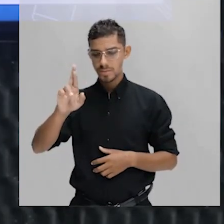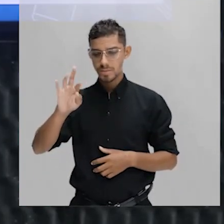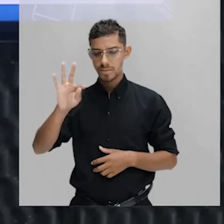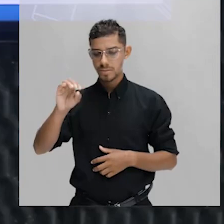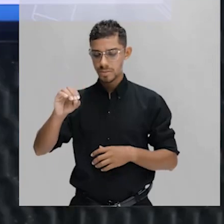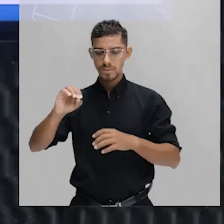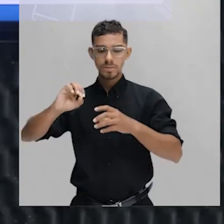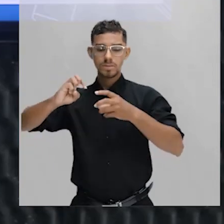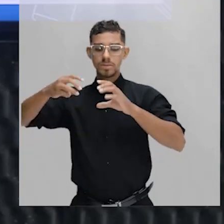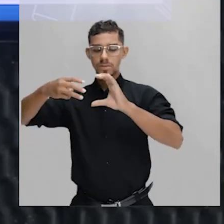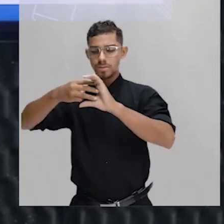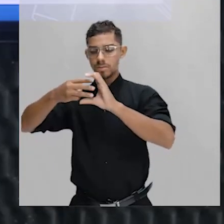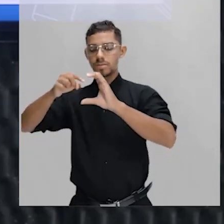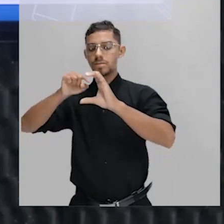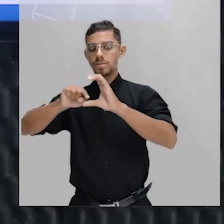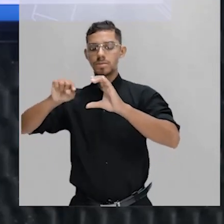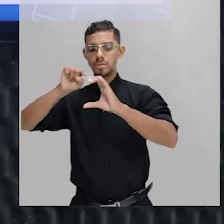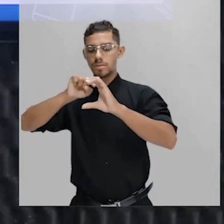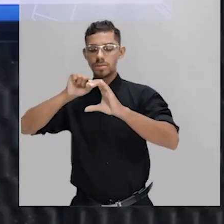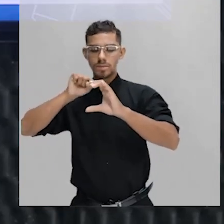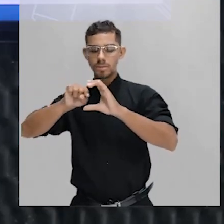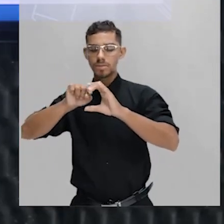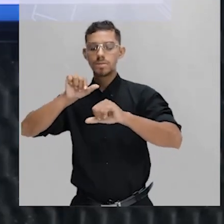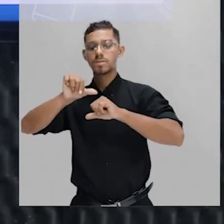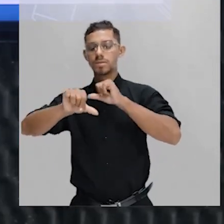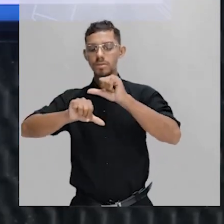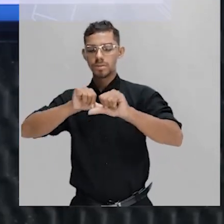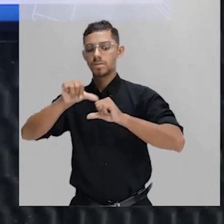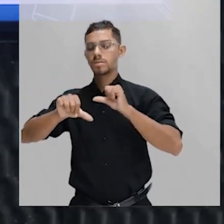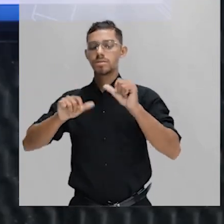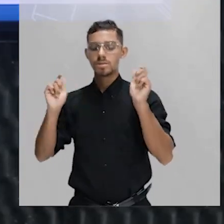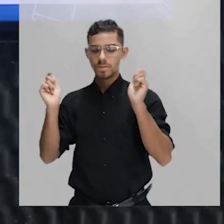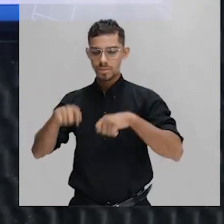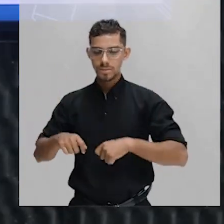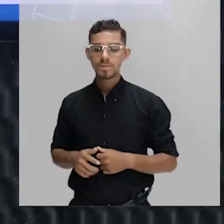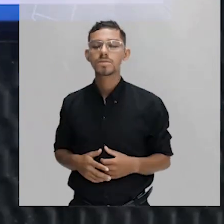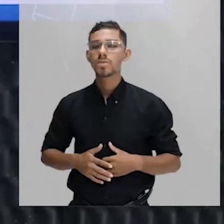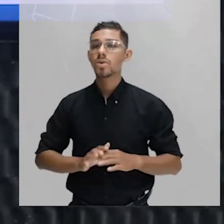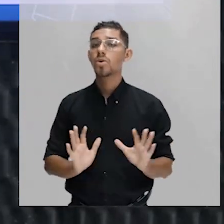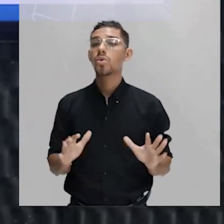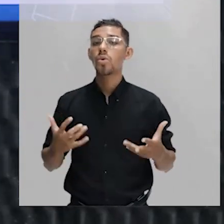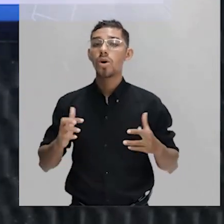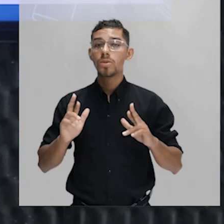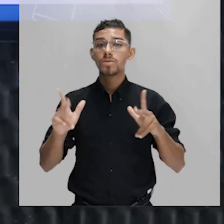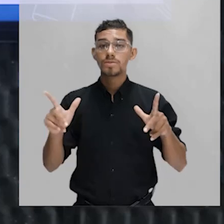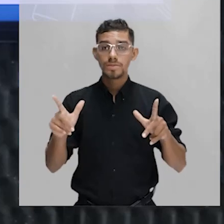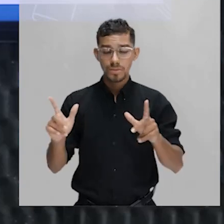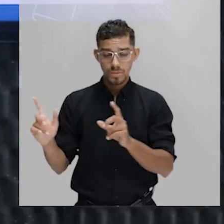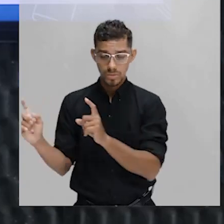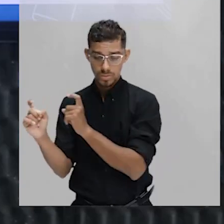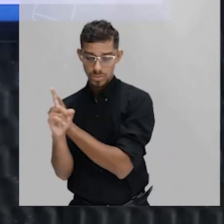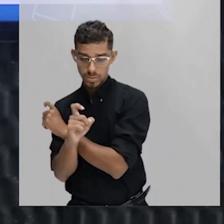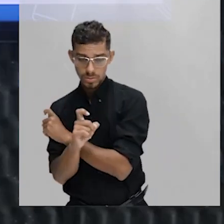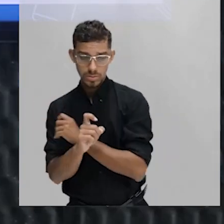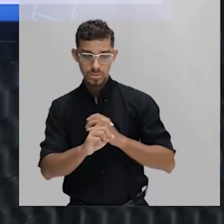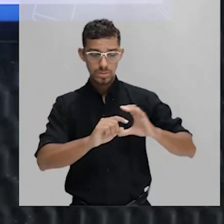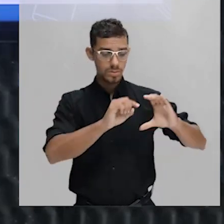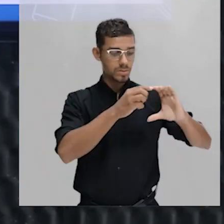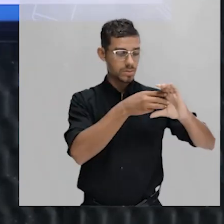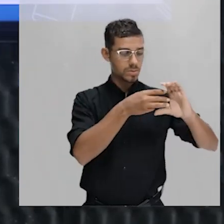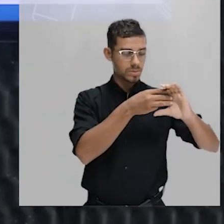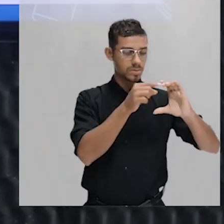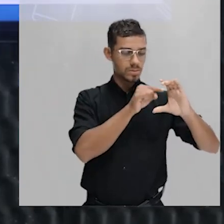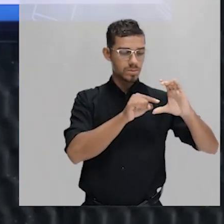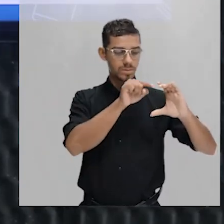que precisam ser modificados. E a gente vai entender agora como é que é. Qual é a diferença entre o gene de uma bactéria para o gene de um